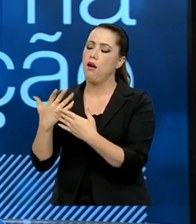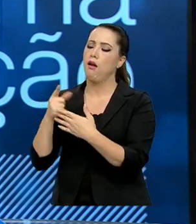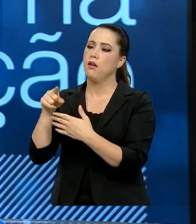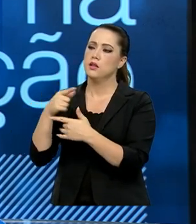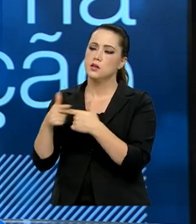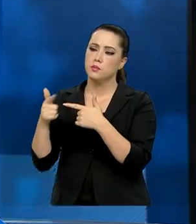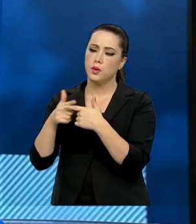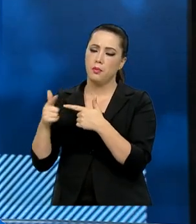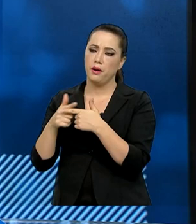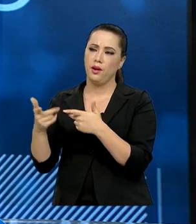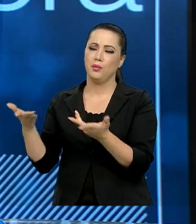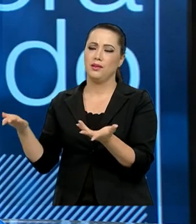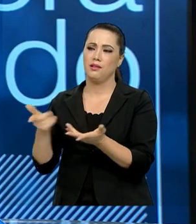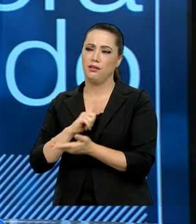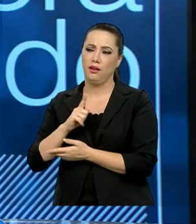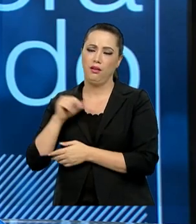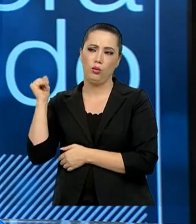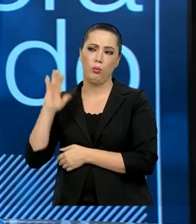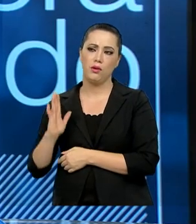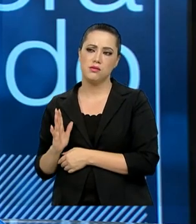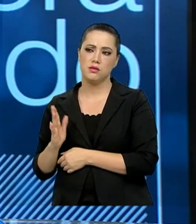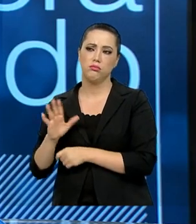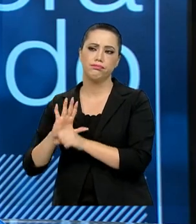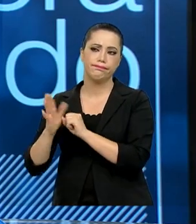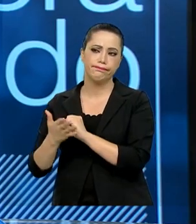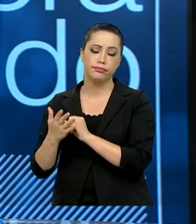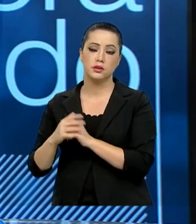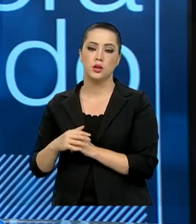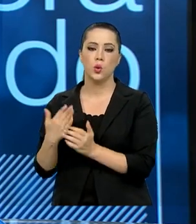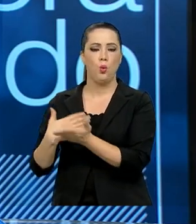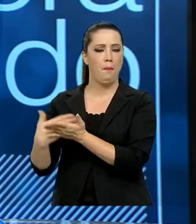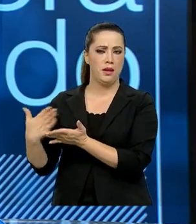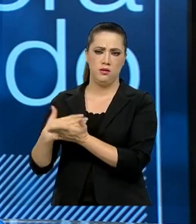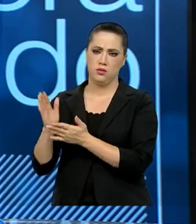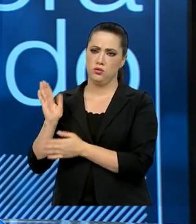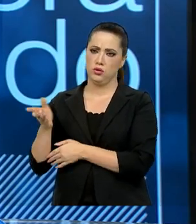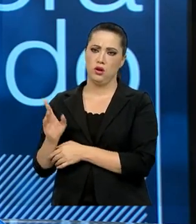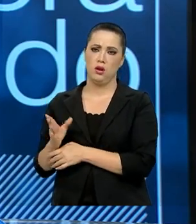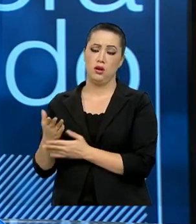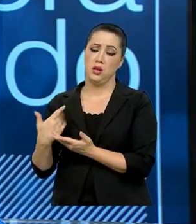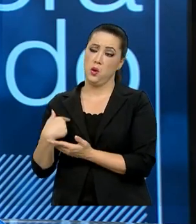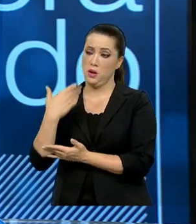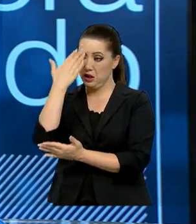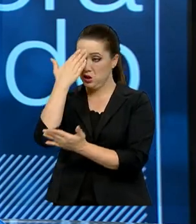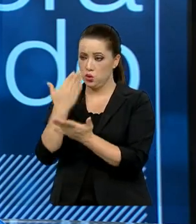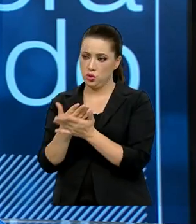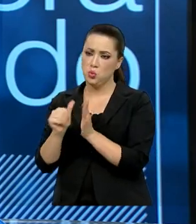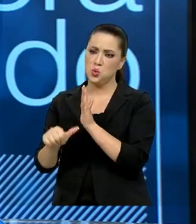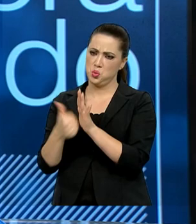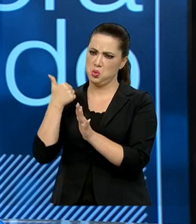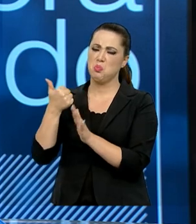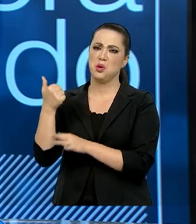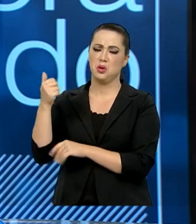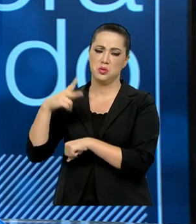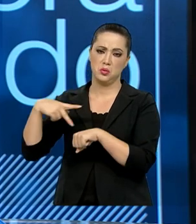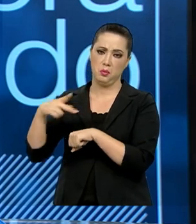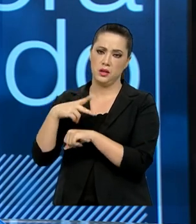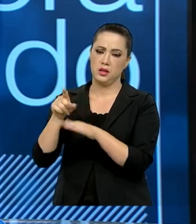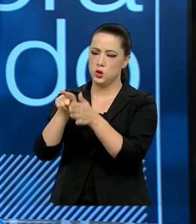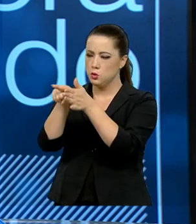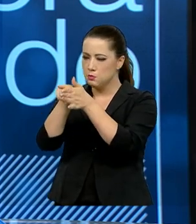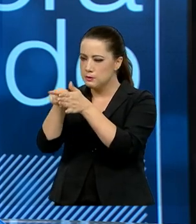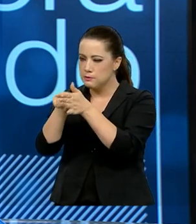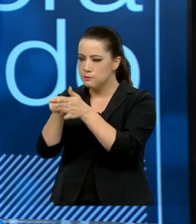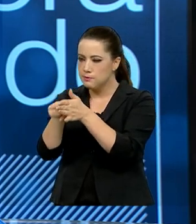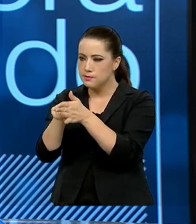essa questão que nós estávamos enfrentando. Então, logo no início, acho que foi um dos primeiros programas do país, em termos de pesquisa,